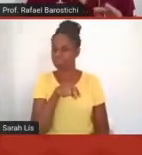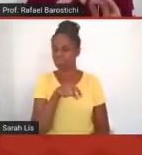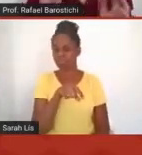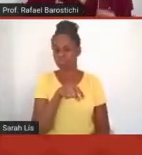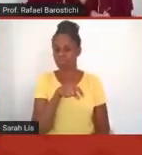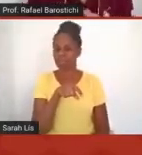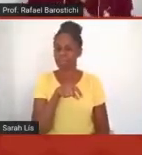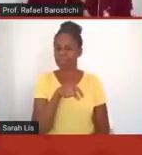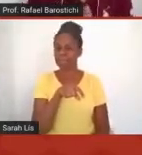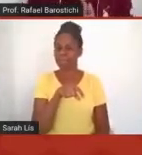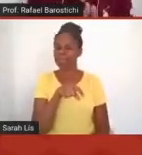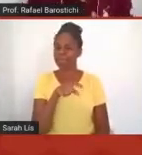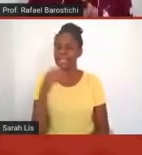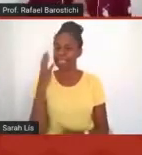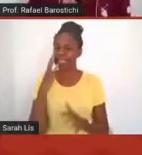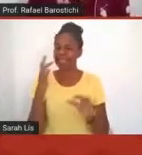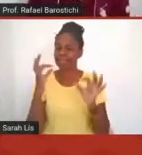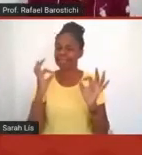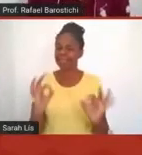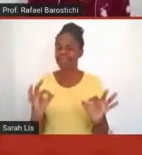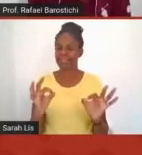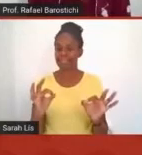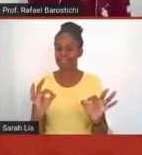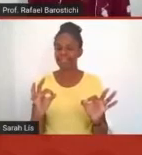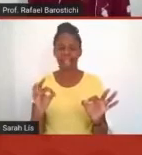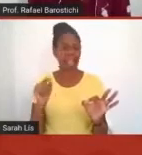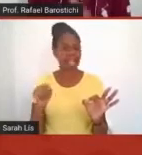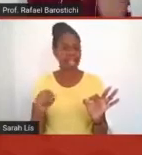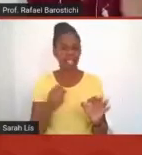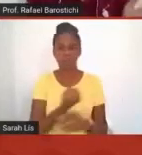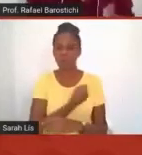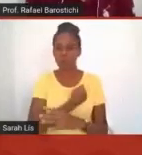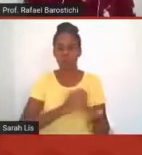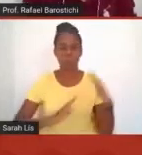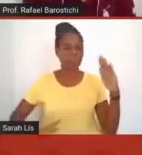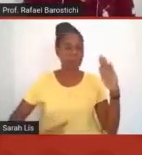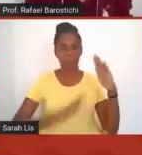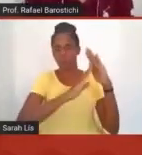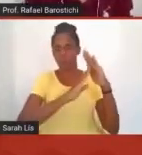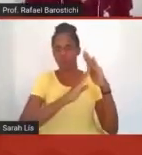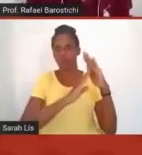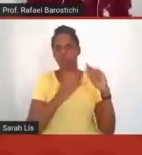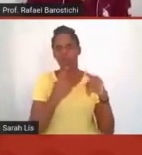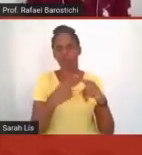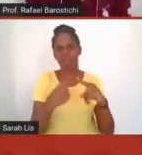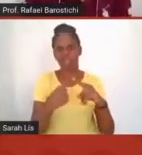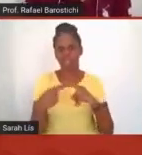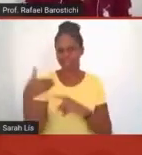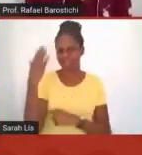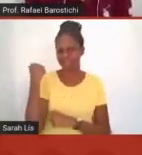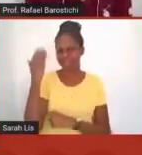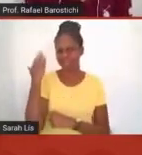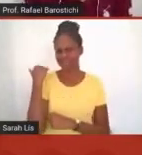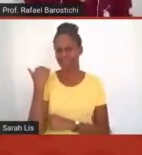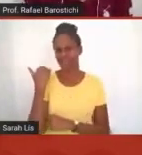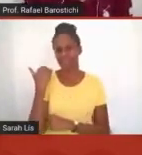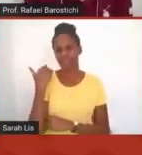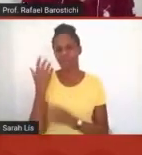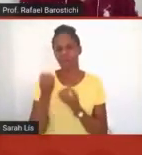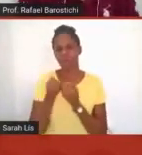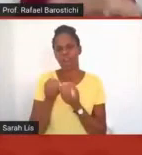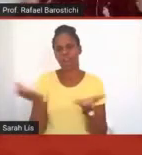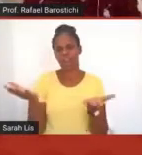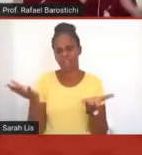menor, menor dúvida em dizer que é um número recorde, se a gente olhar para o histórico de oferta de cálculo no